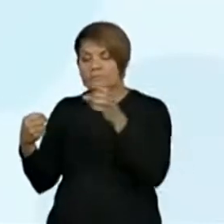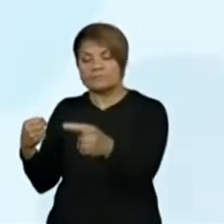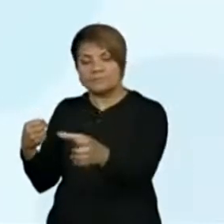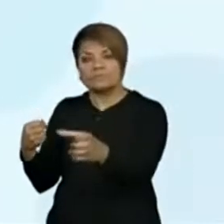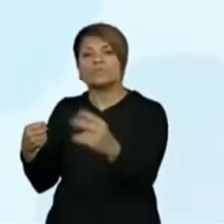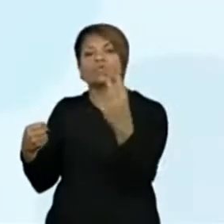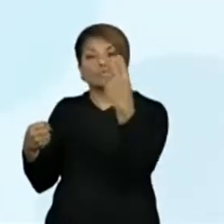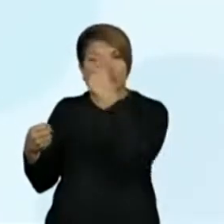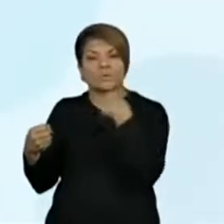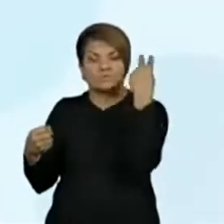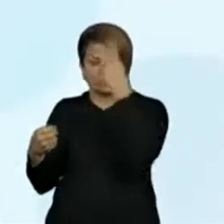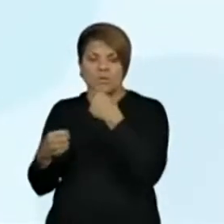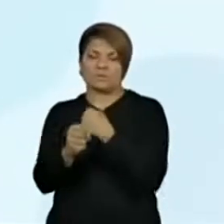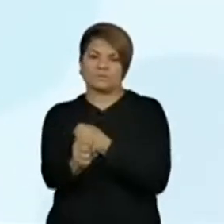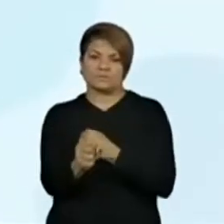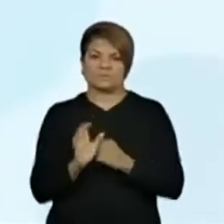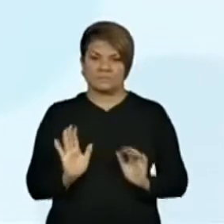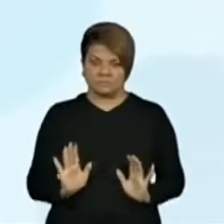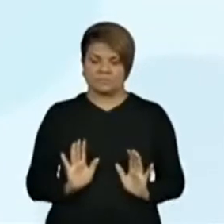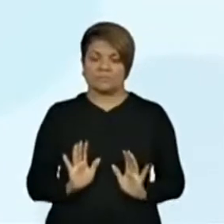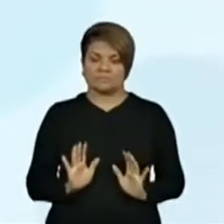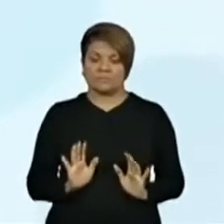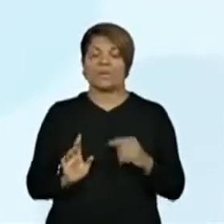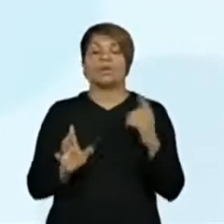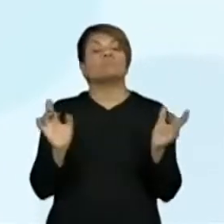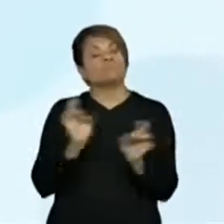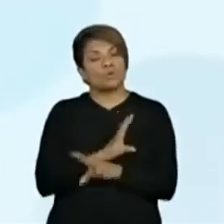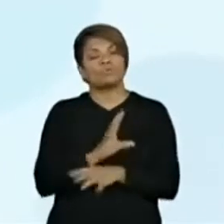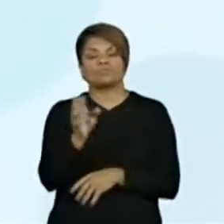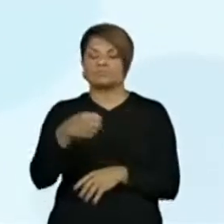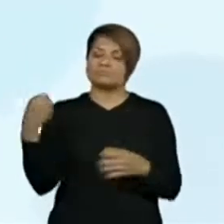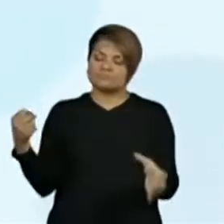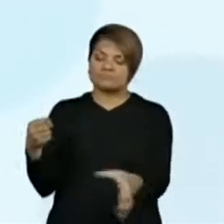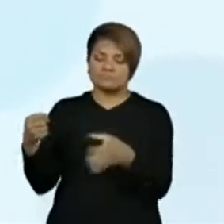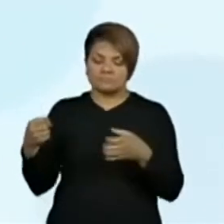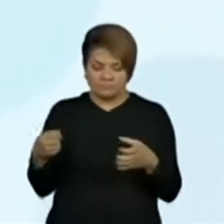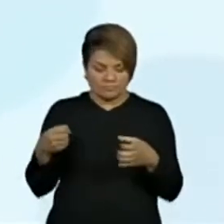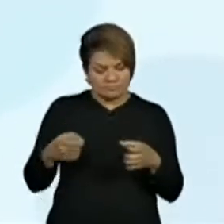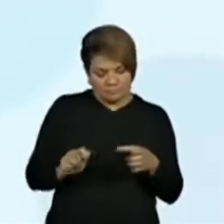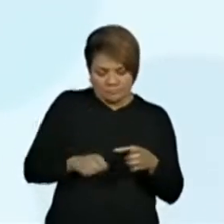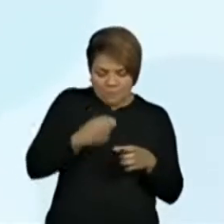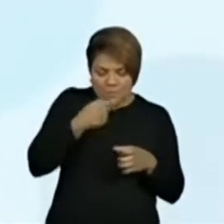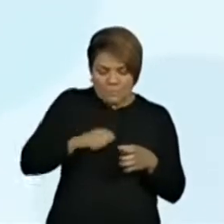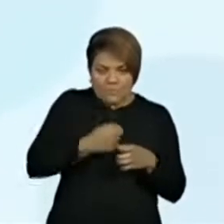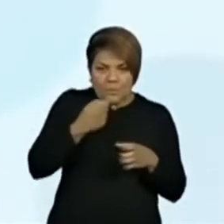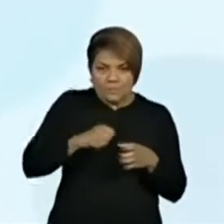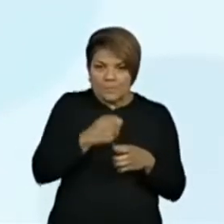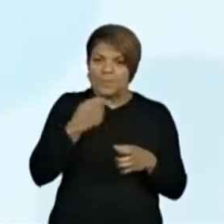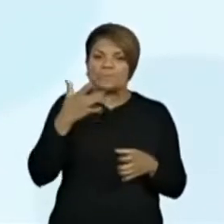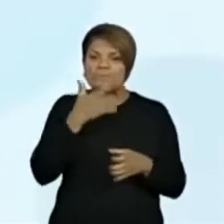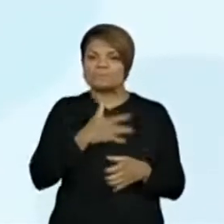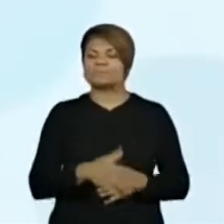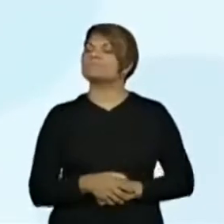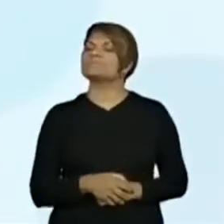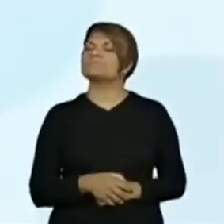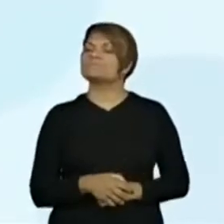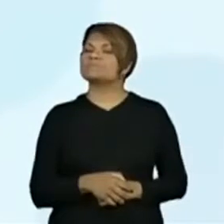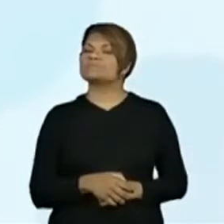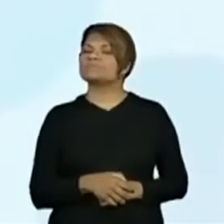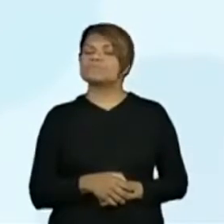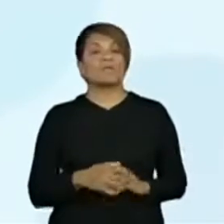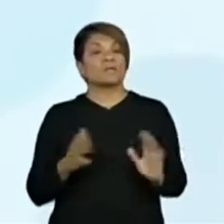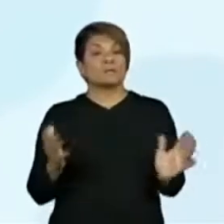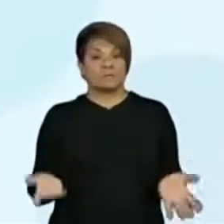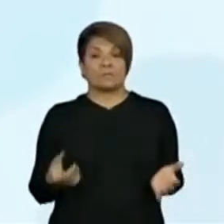Pronto. Agora é só deliciar-se. Certo? Certíssimo. Então, a gente destacou aí